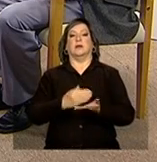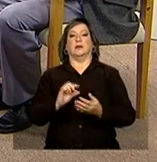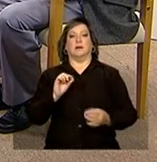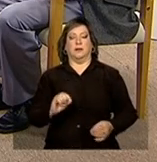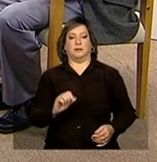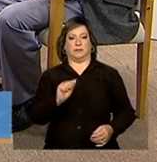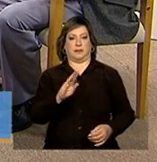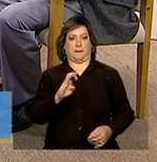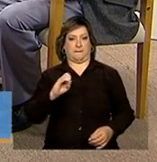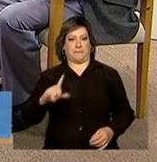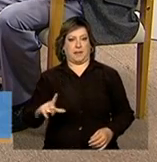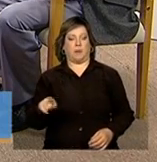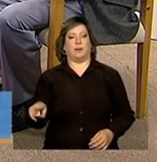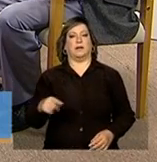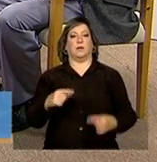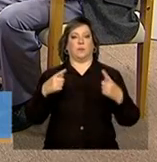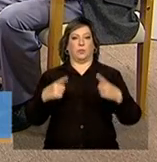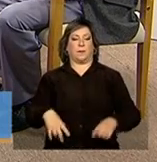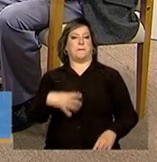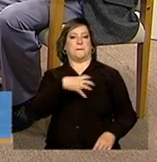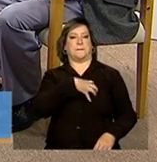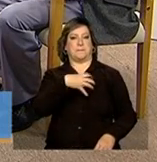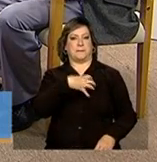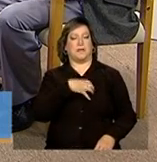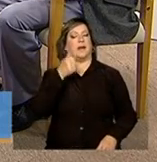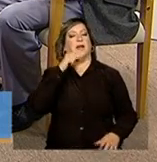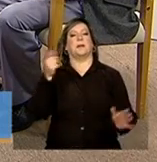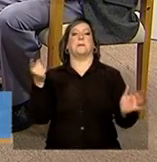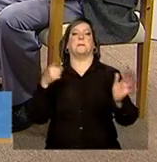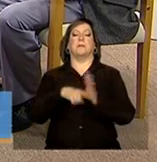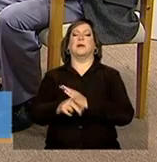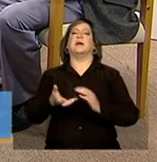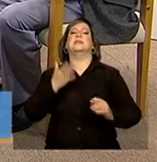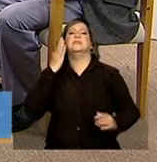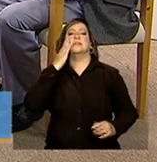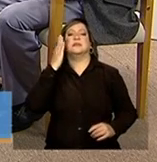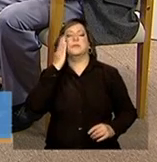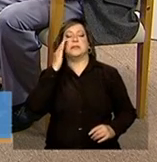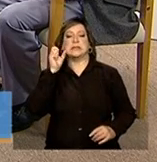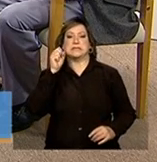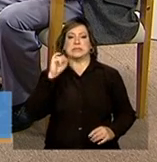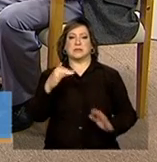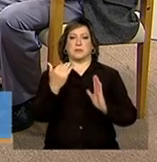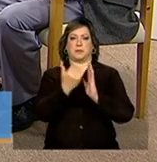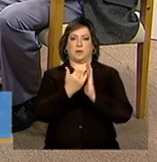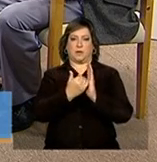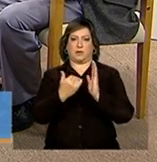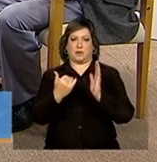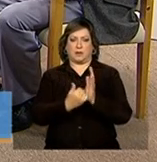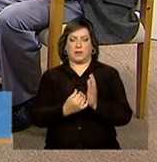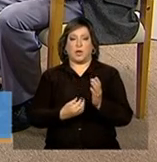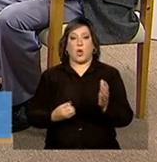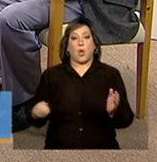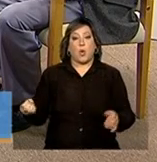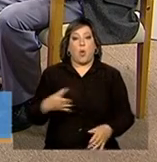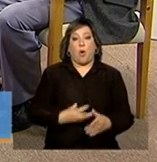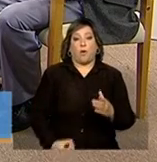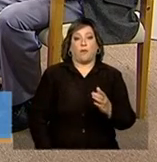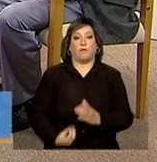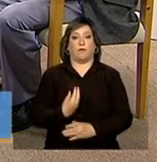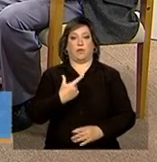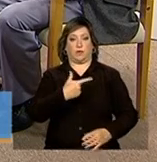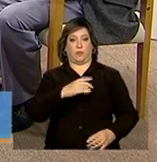Lisboa, ela é de Léus, na Bahia, ela diz assim, quero saber se os programas em fase de implementação, em